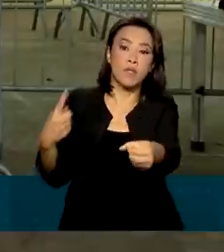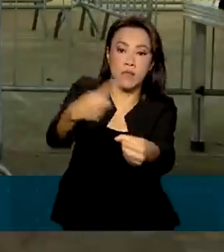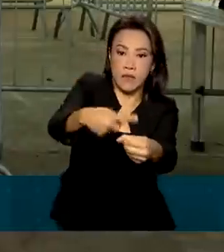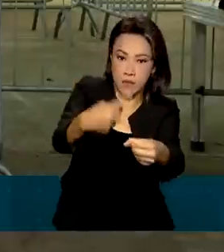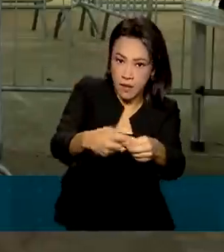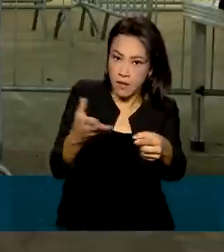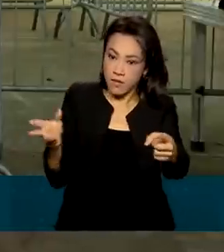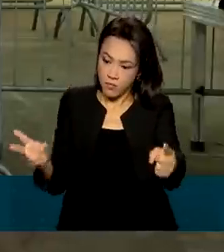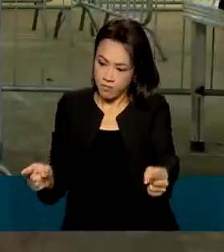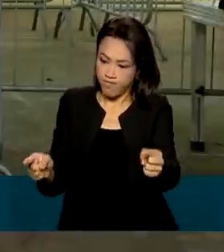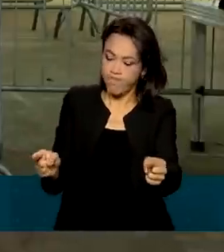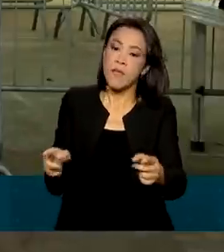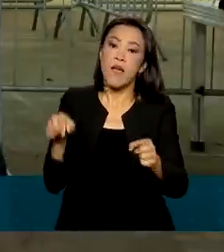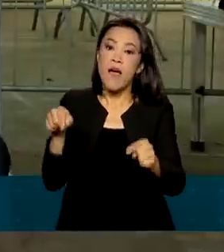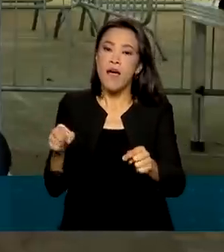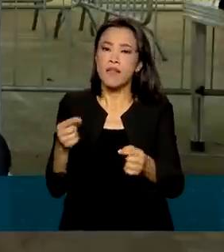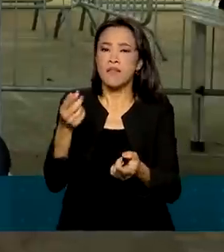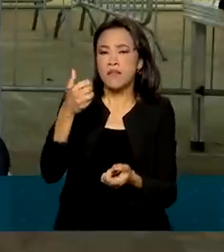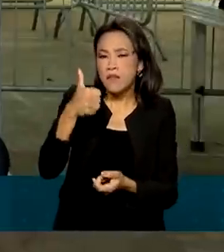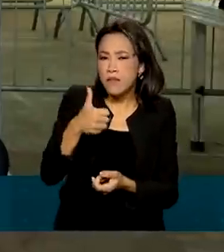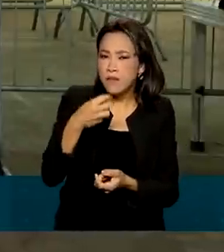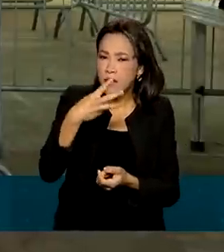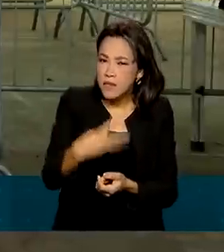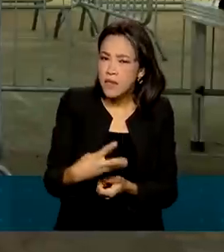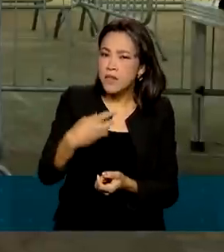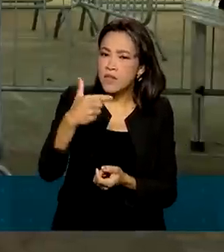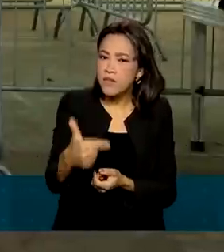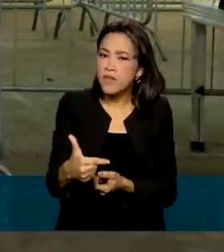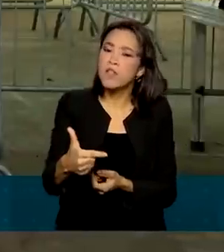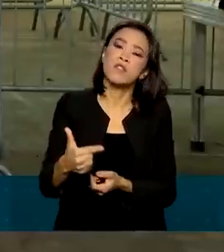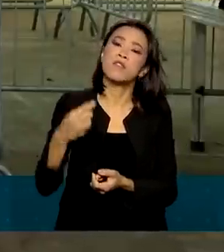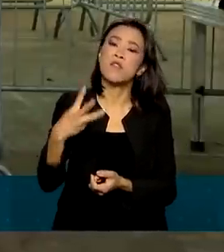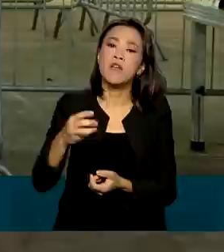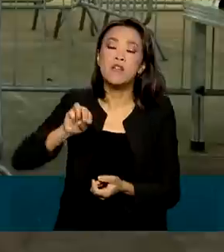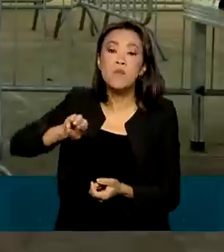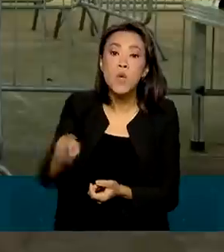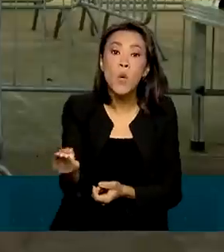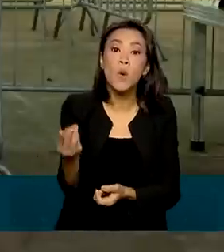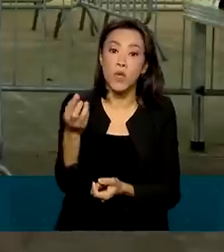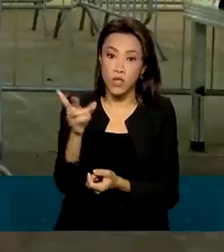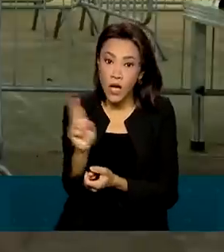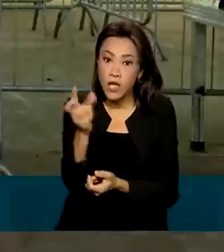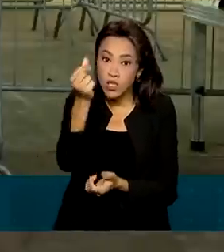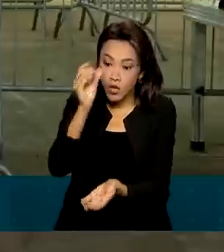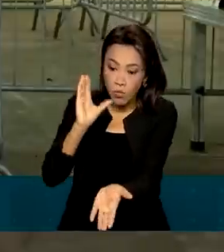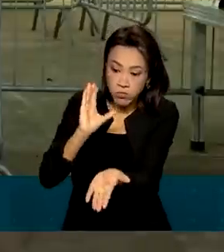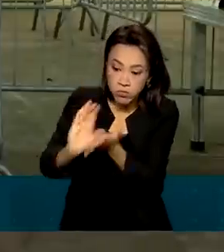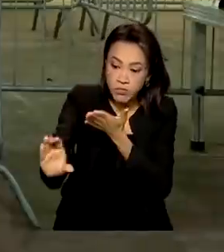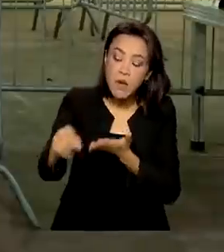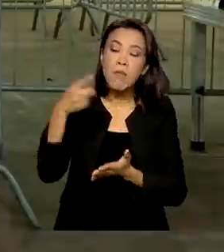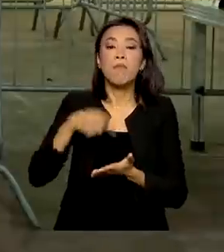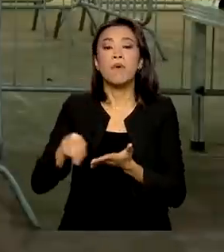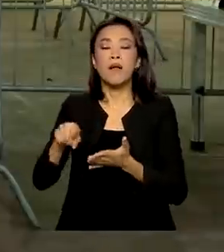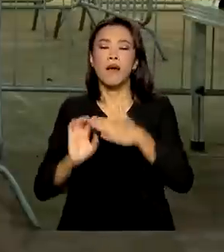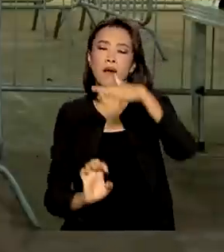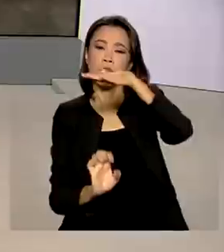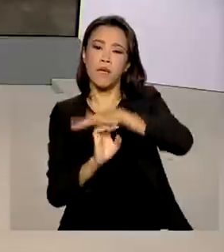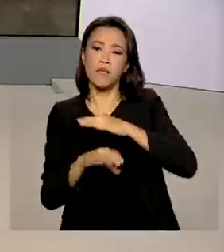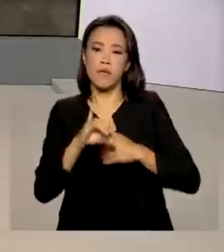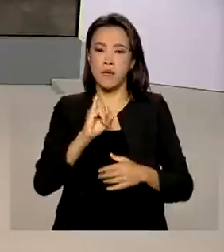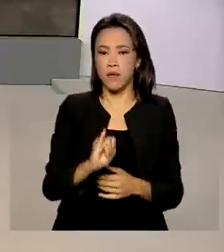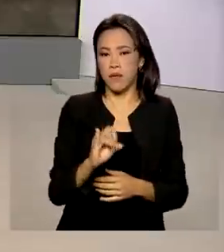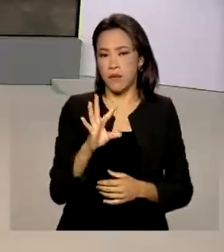investimento de R$ 323 milhões, feito por Itaipu Binacional. Eu volto com você, Roberto.